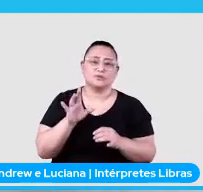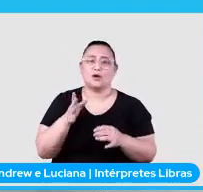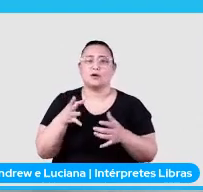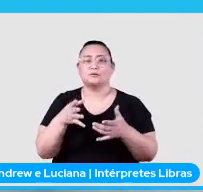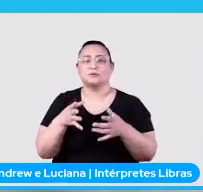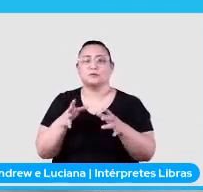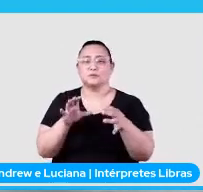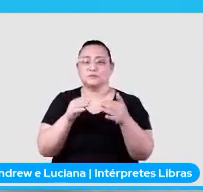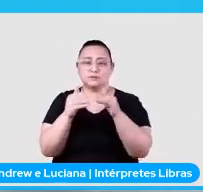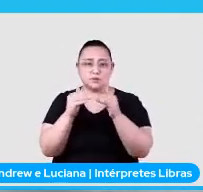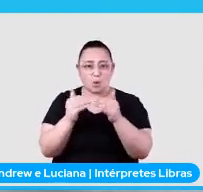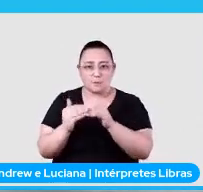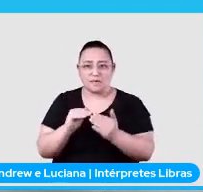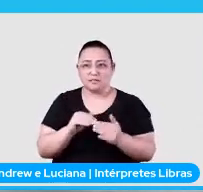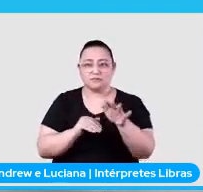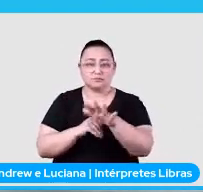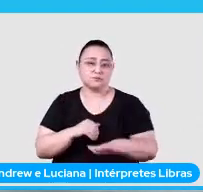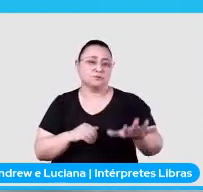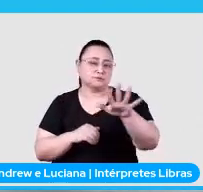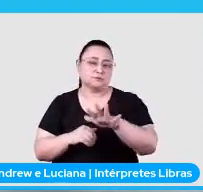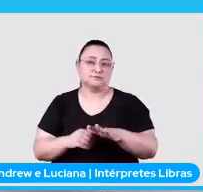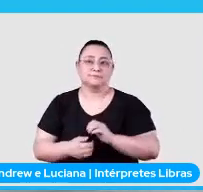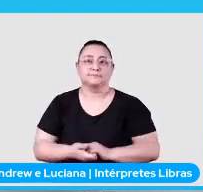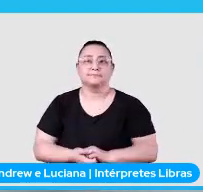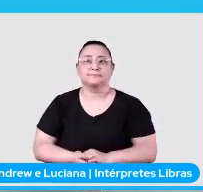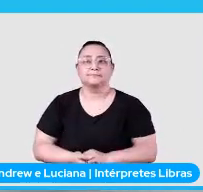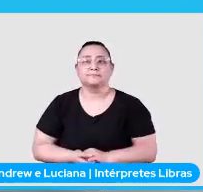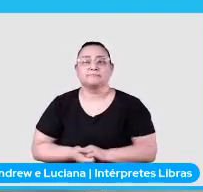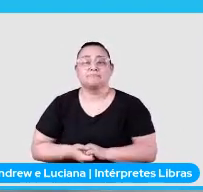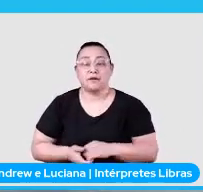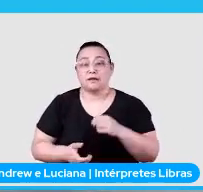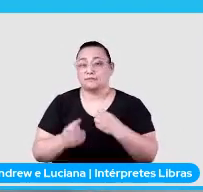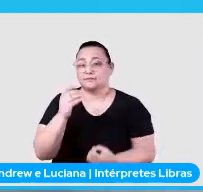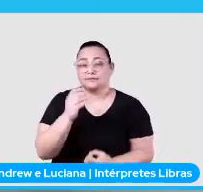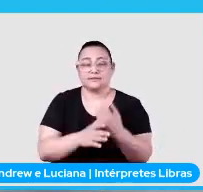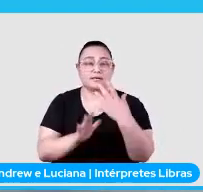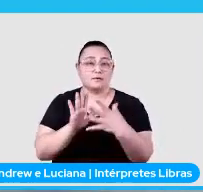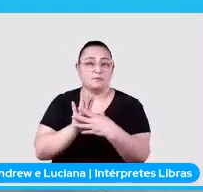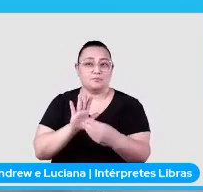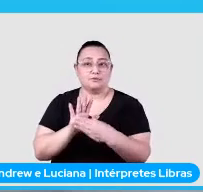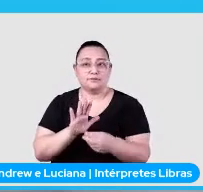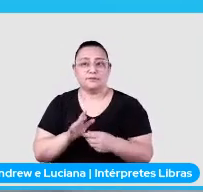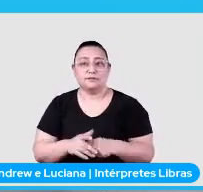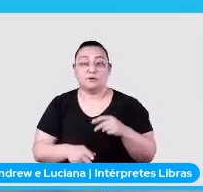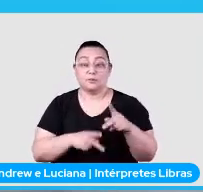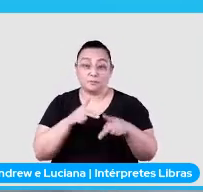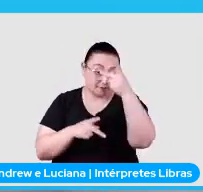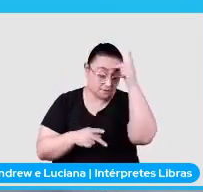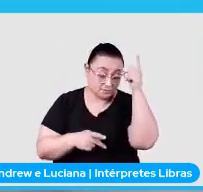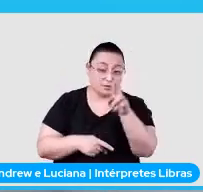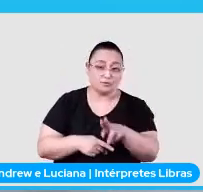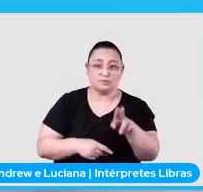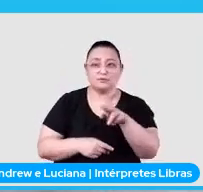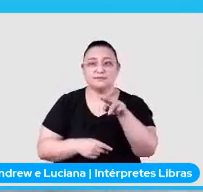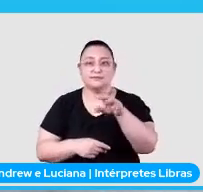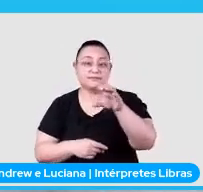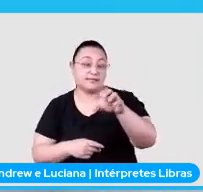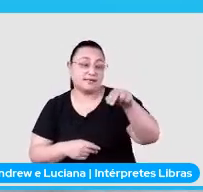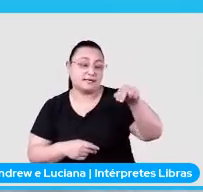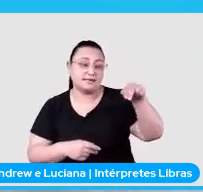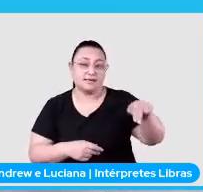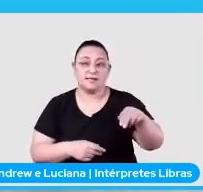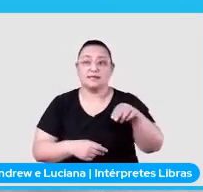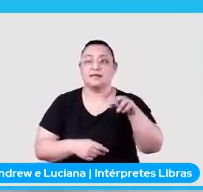combinações gerais de redes para gerar esses modelos. basicamente a galera usa muito CNN, RNN